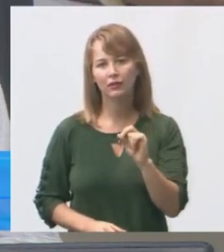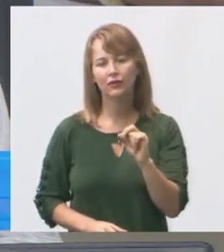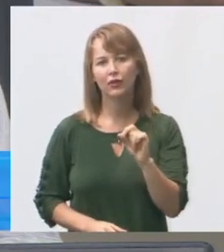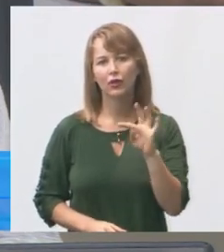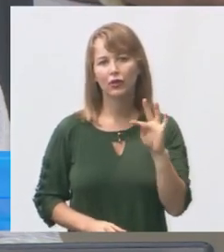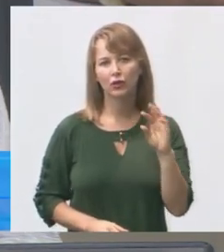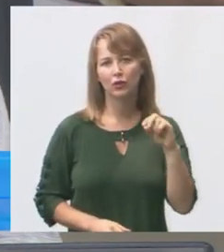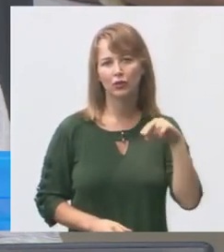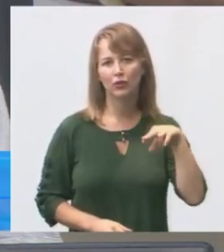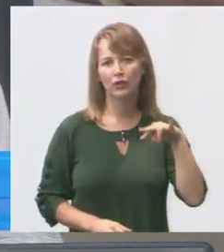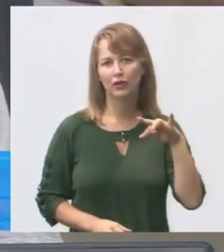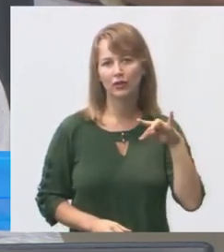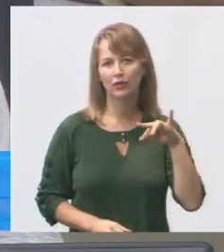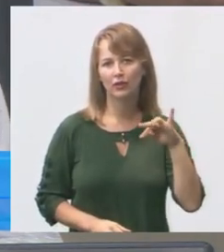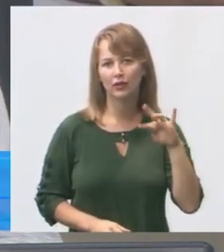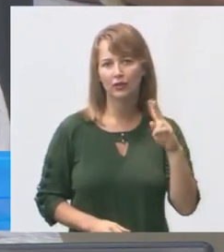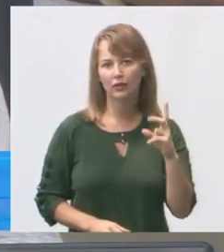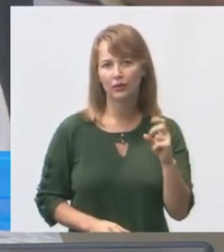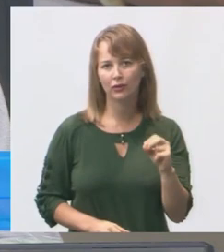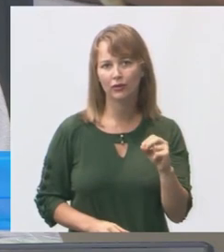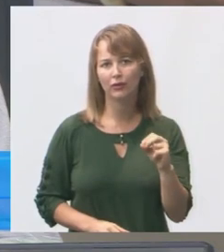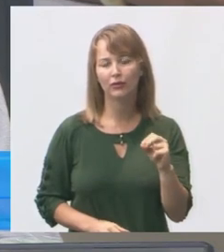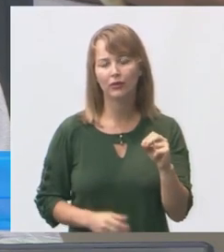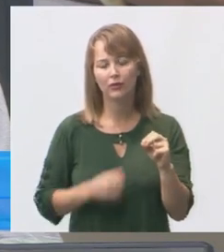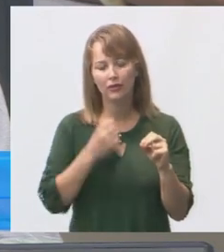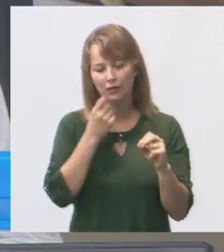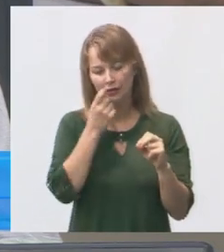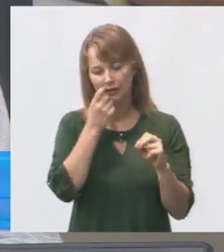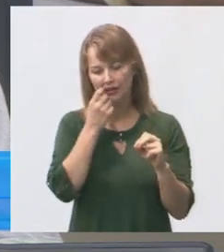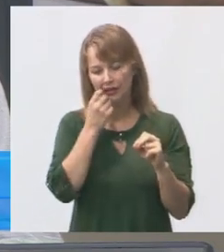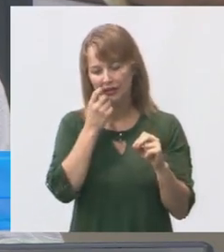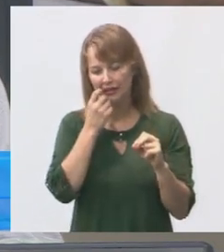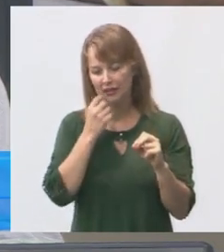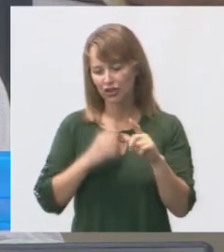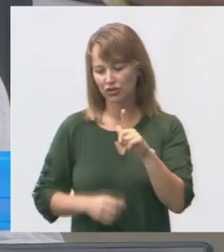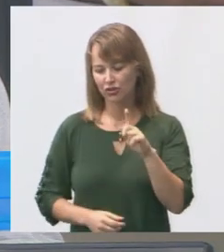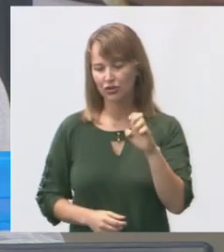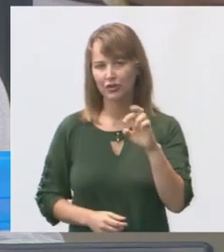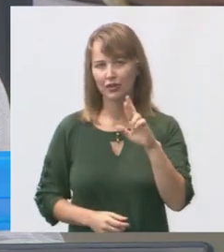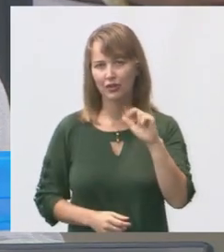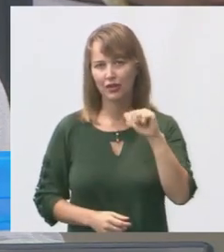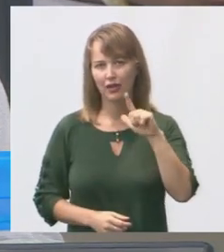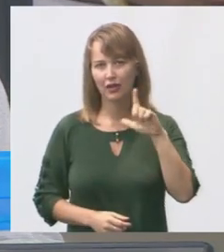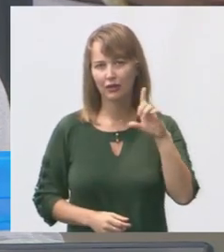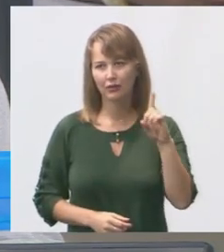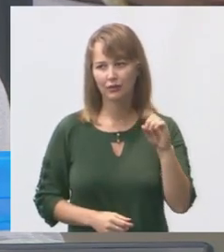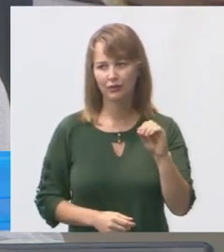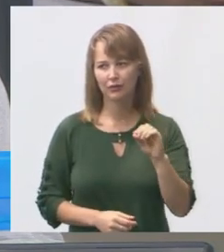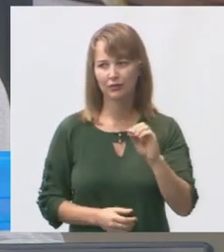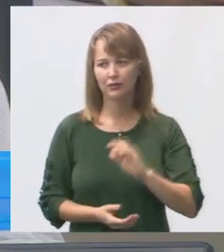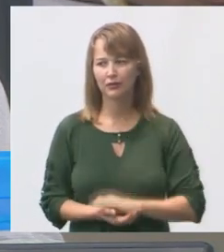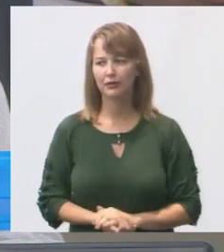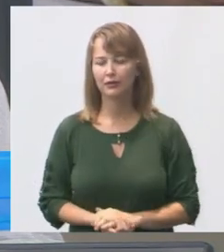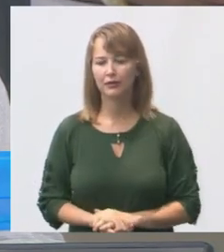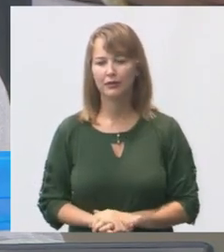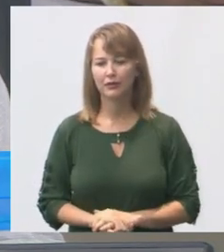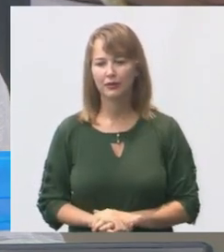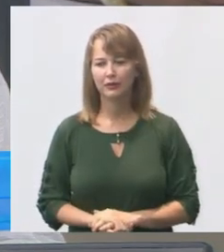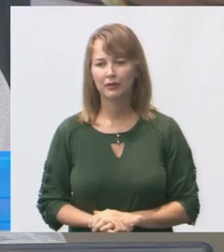Toninho, que é do Conselho Fiscal e o Geraldo, que é do Conselho de Saúde.